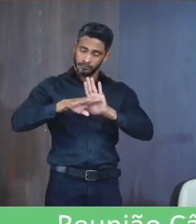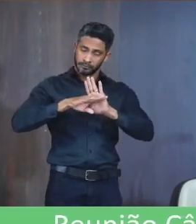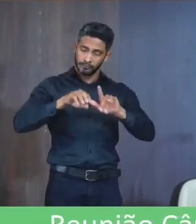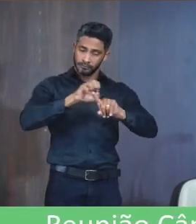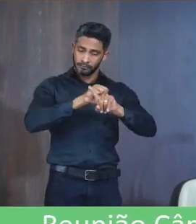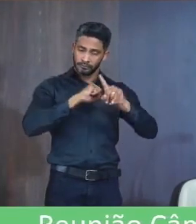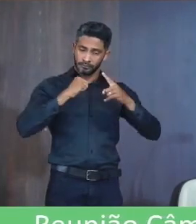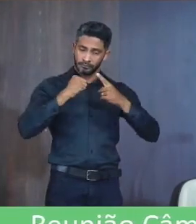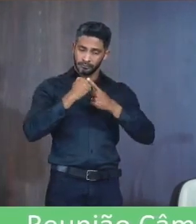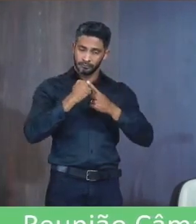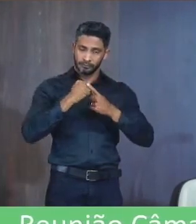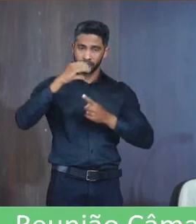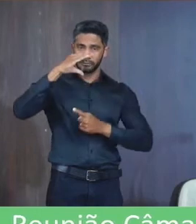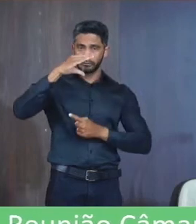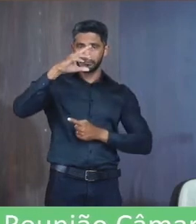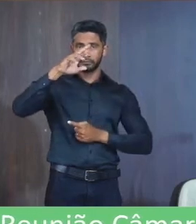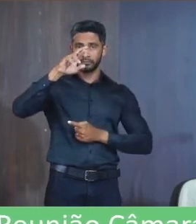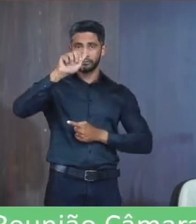E CRAS